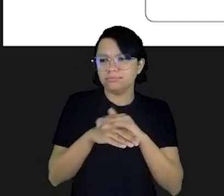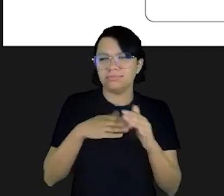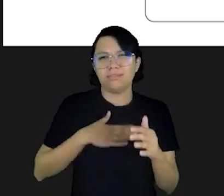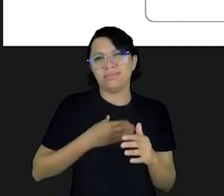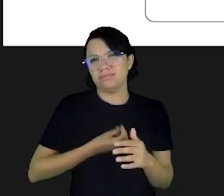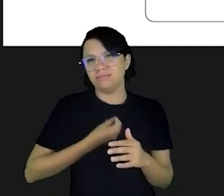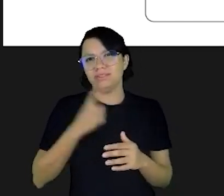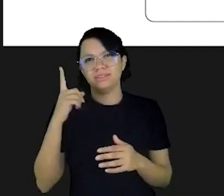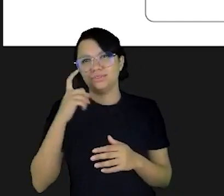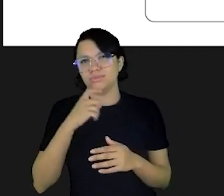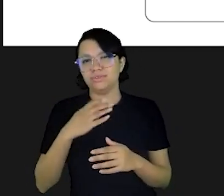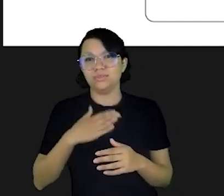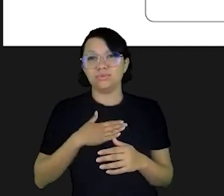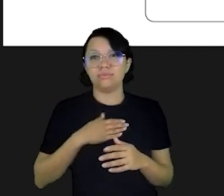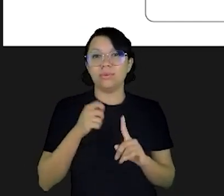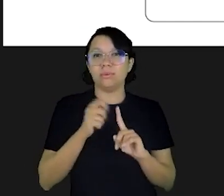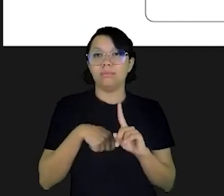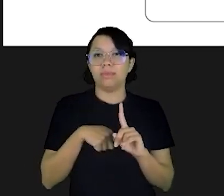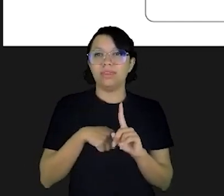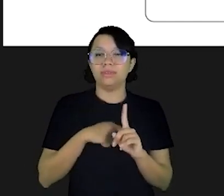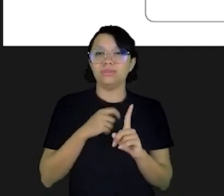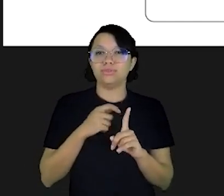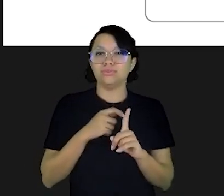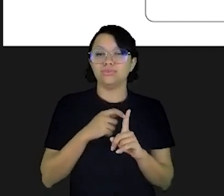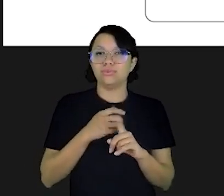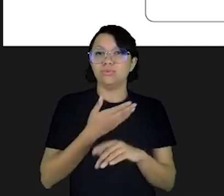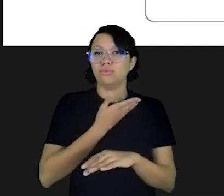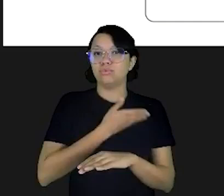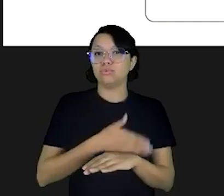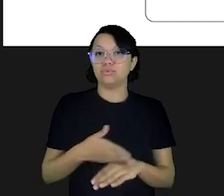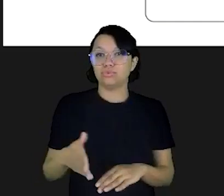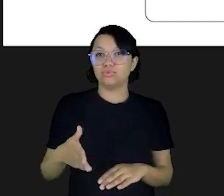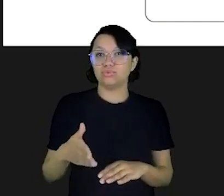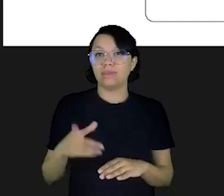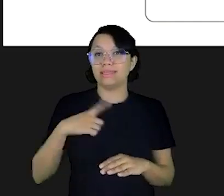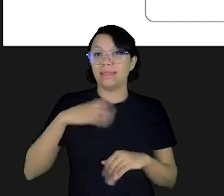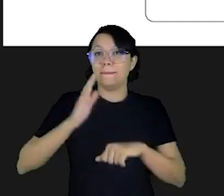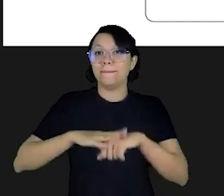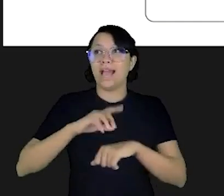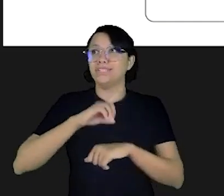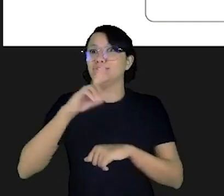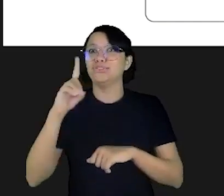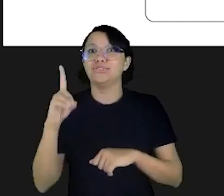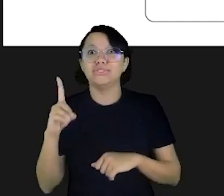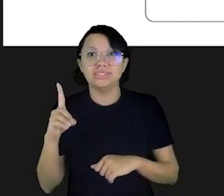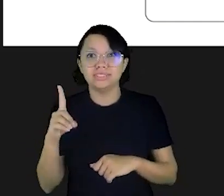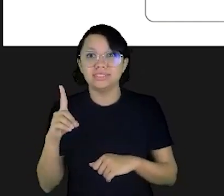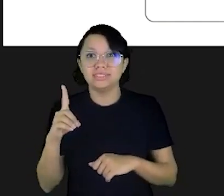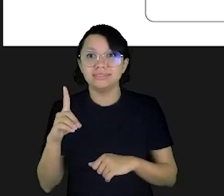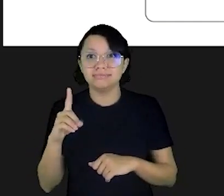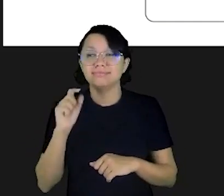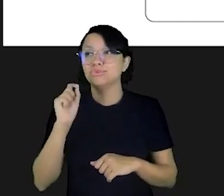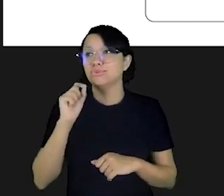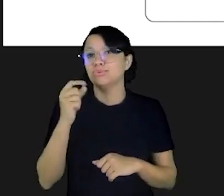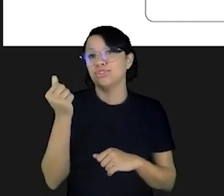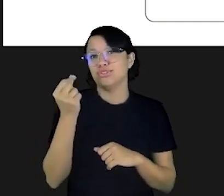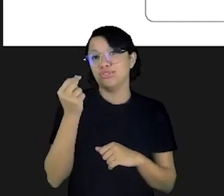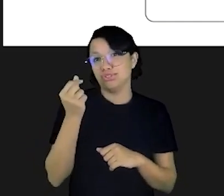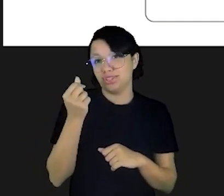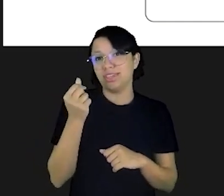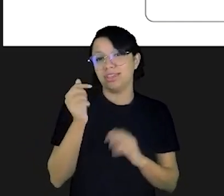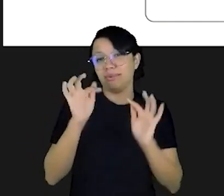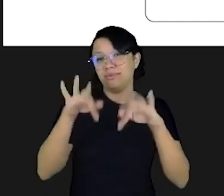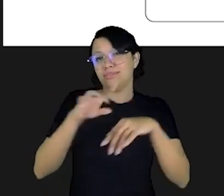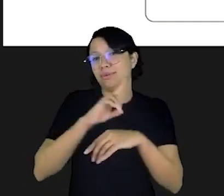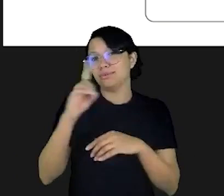mim é muito difícil, no meu mês costuma sobrar dia no final do dinheiro, em vez de sobrar dinheiro ao